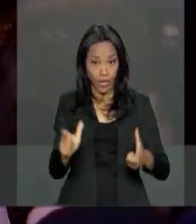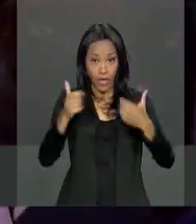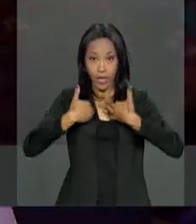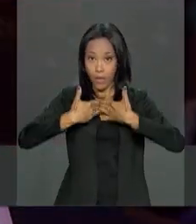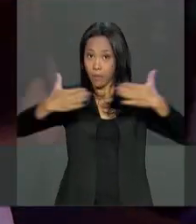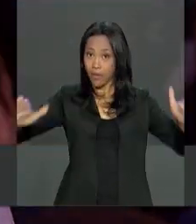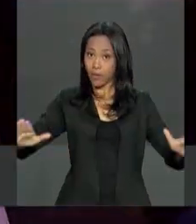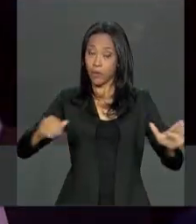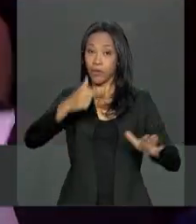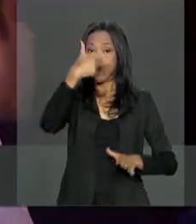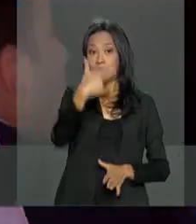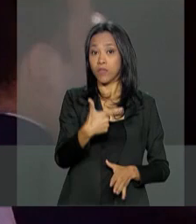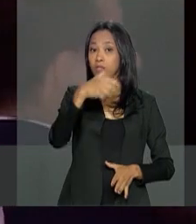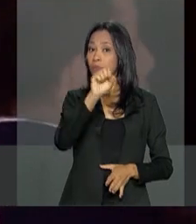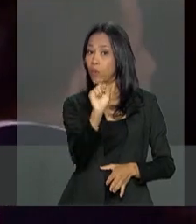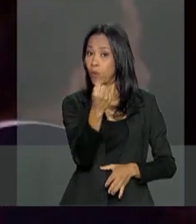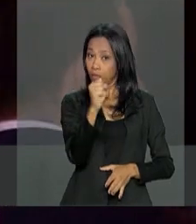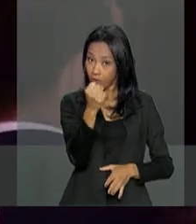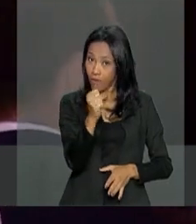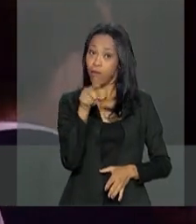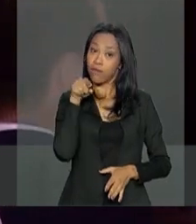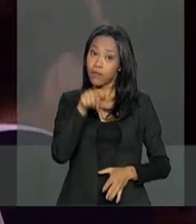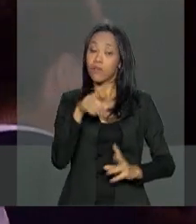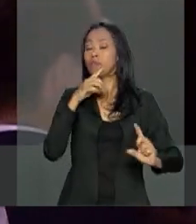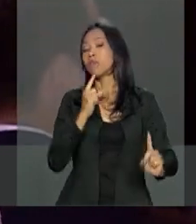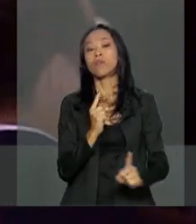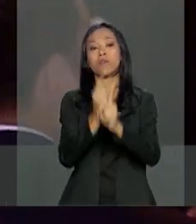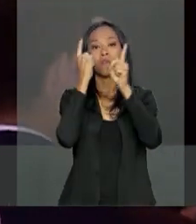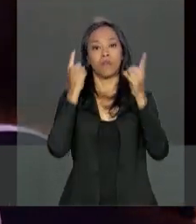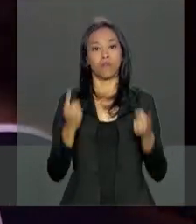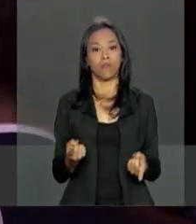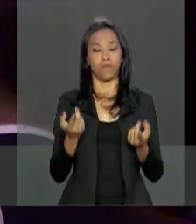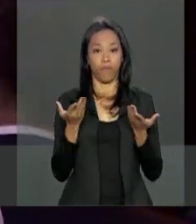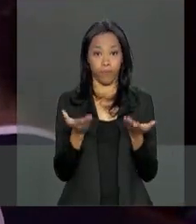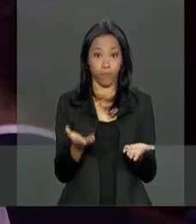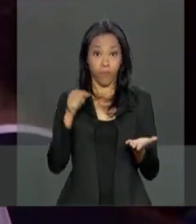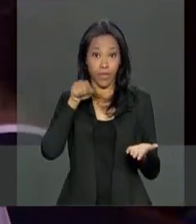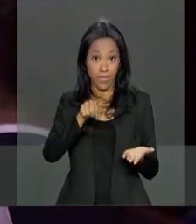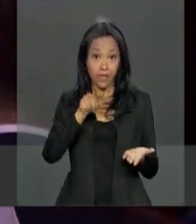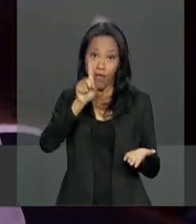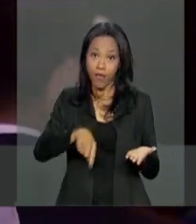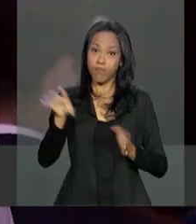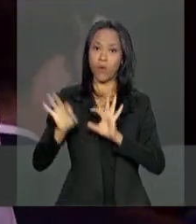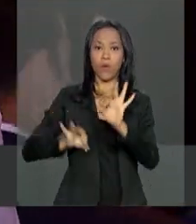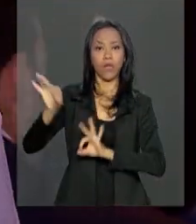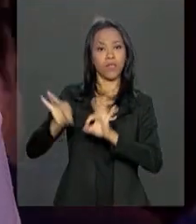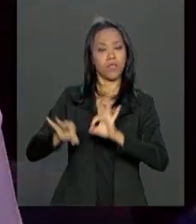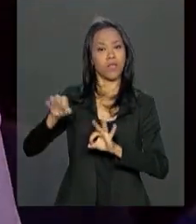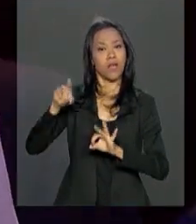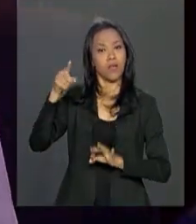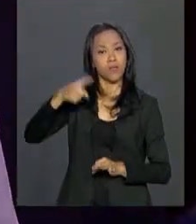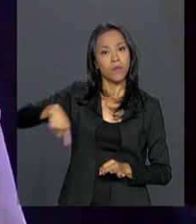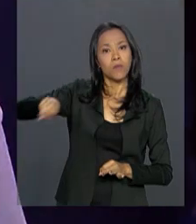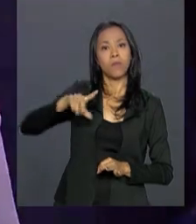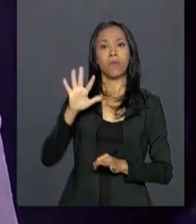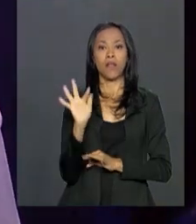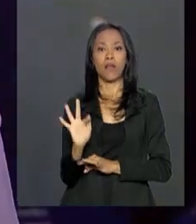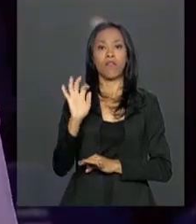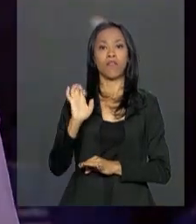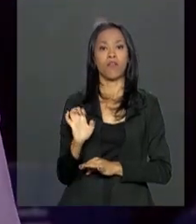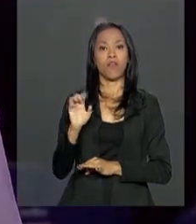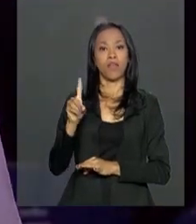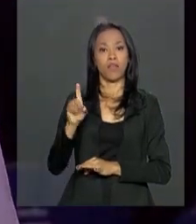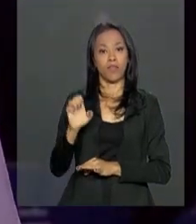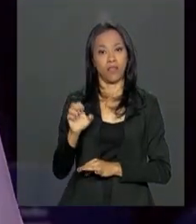28ª edição do congresso e Expo FENABRAVE. Esse evento é organizado pela Federação Nacional de